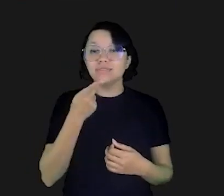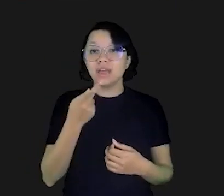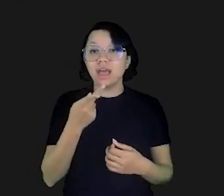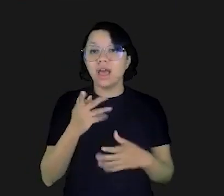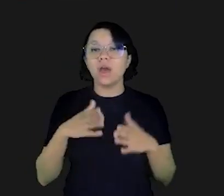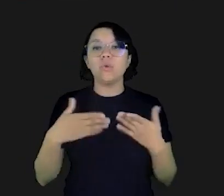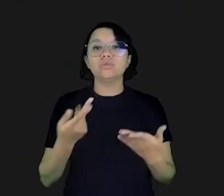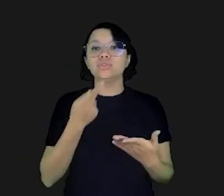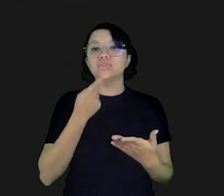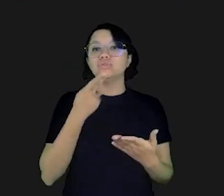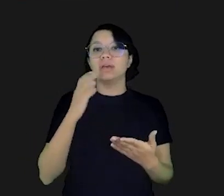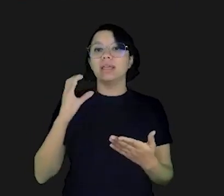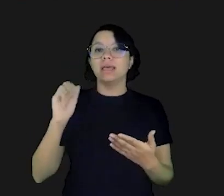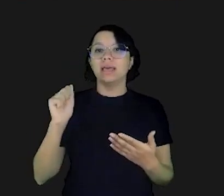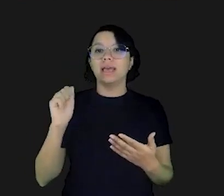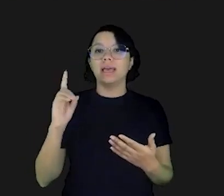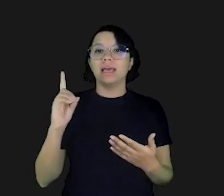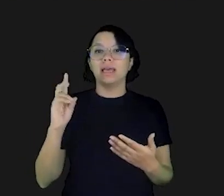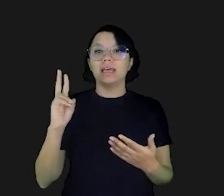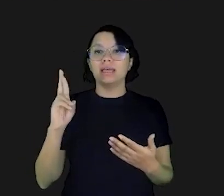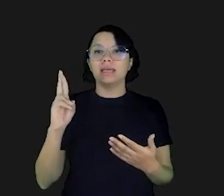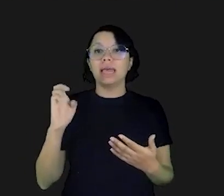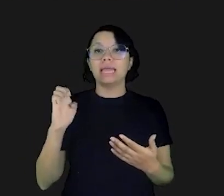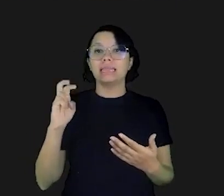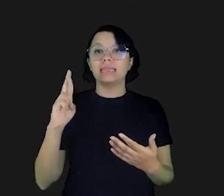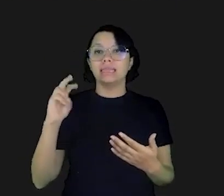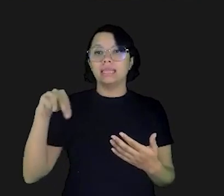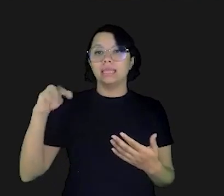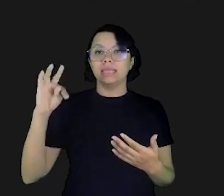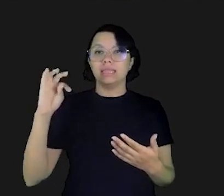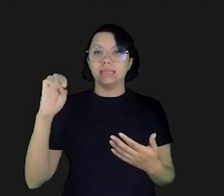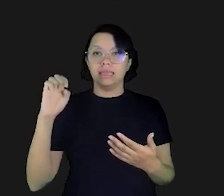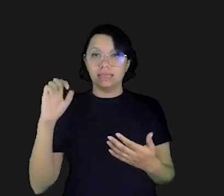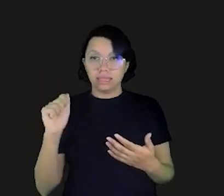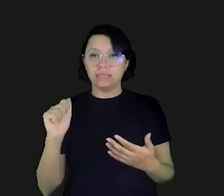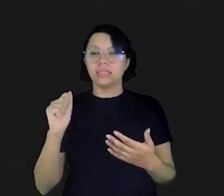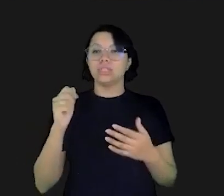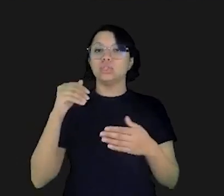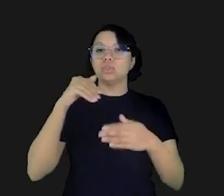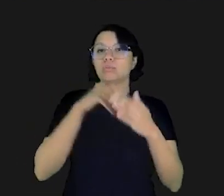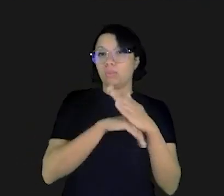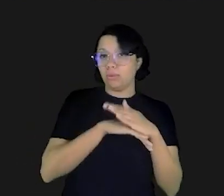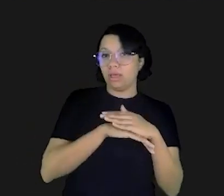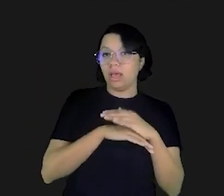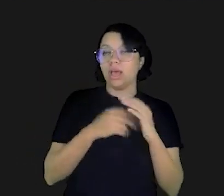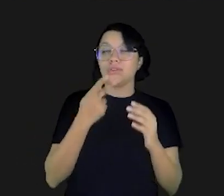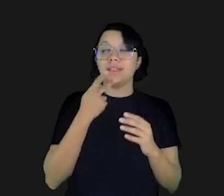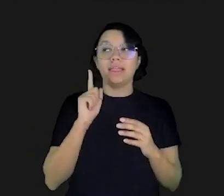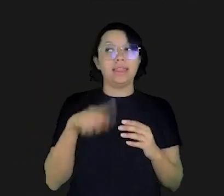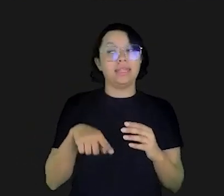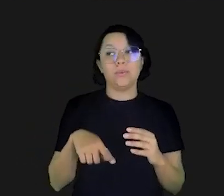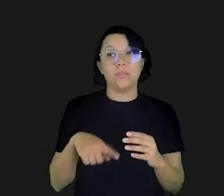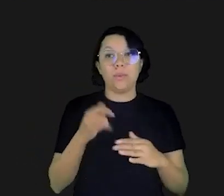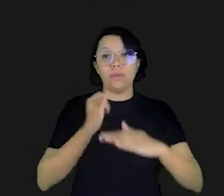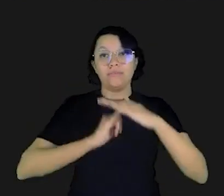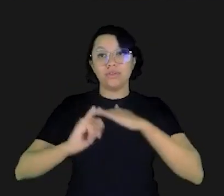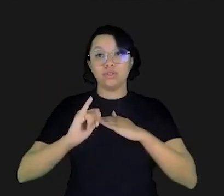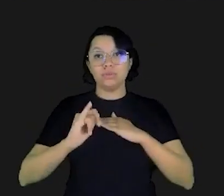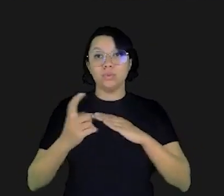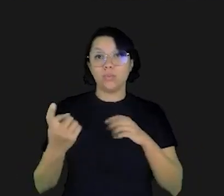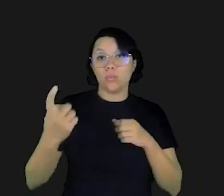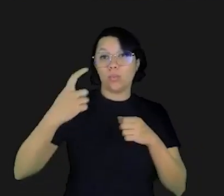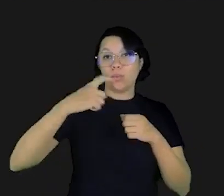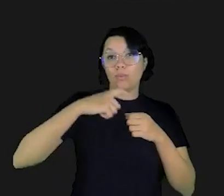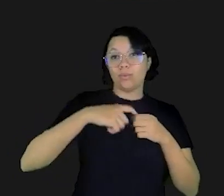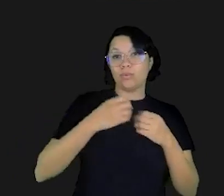que eu tinha esquecido de dizer quando a gente fala em caderneta de poupança a gente sabe que ela não é um investimento com o